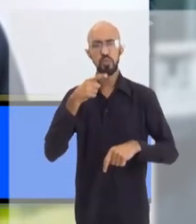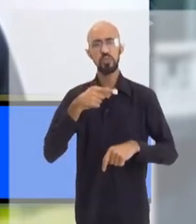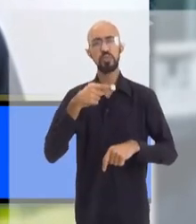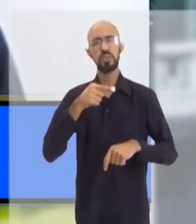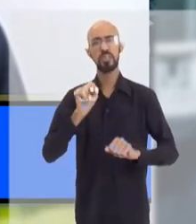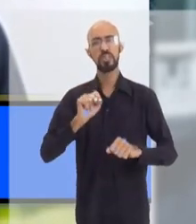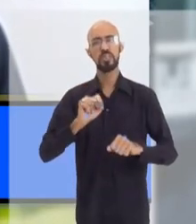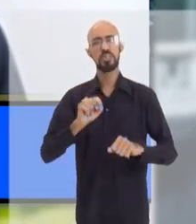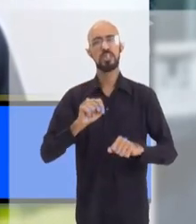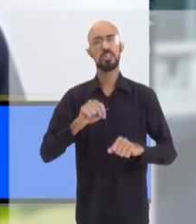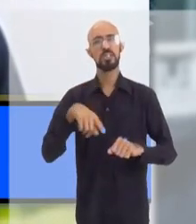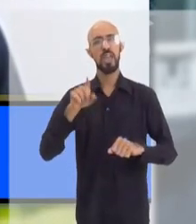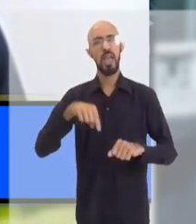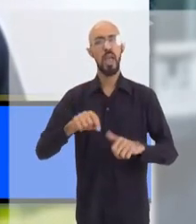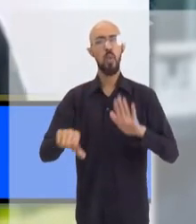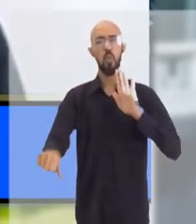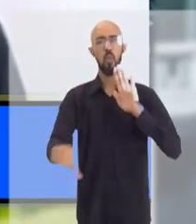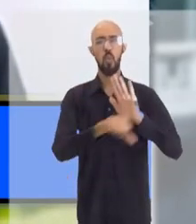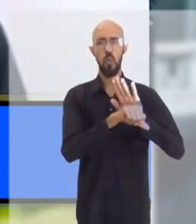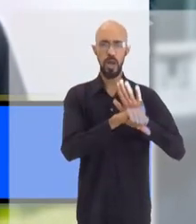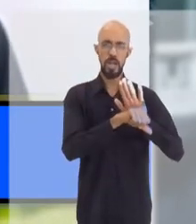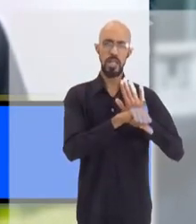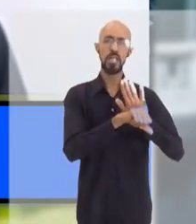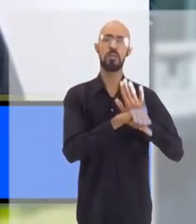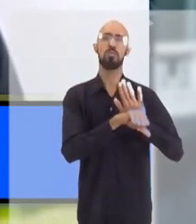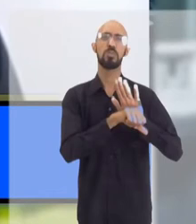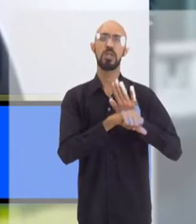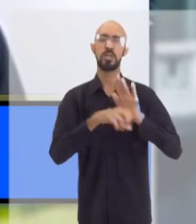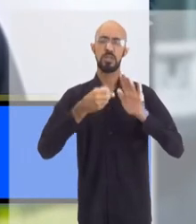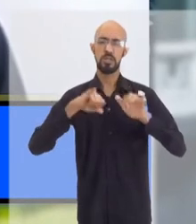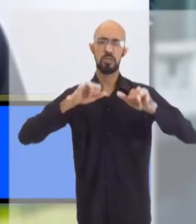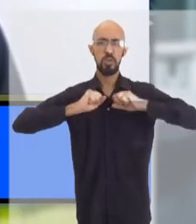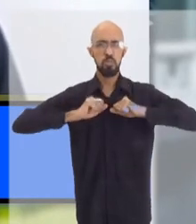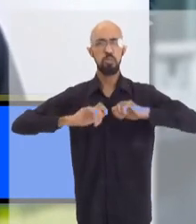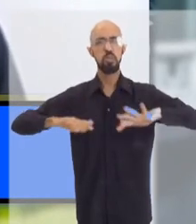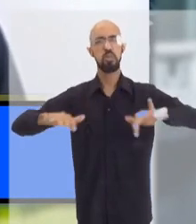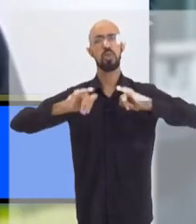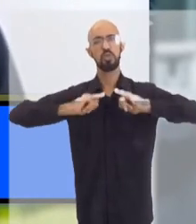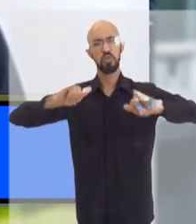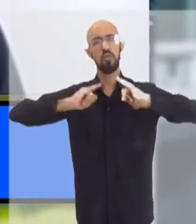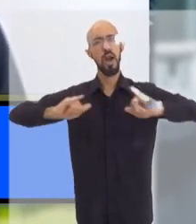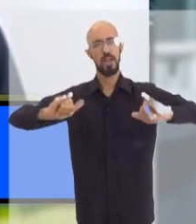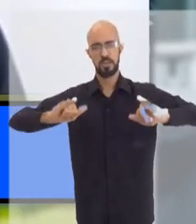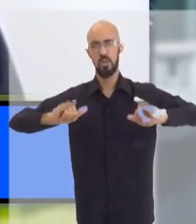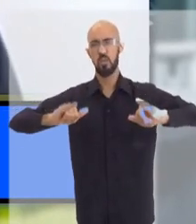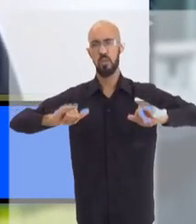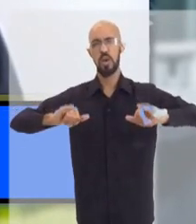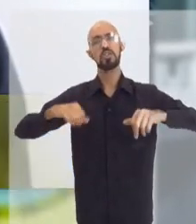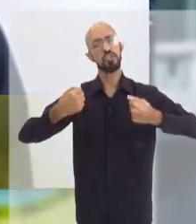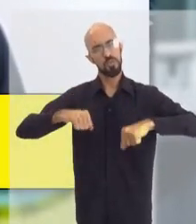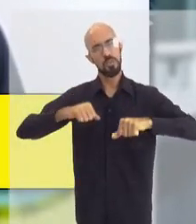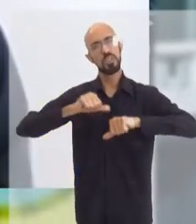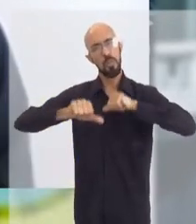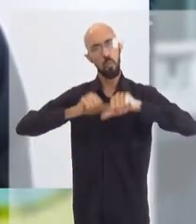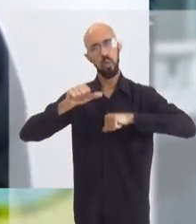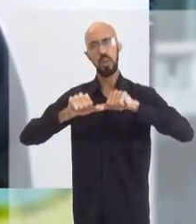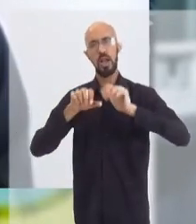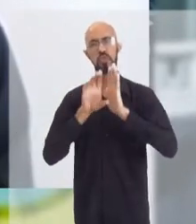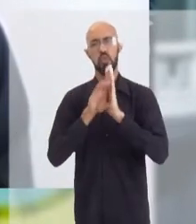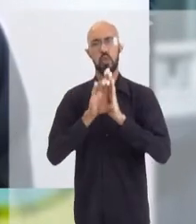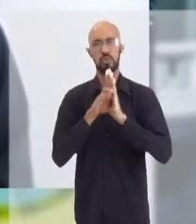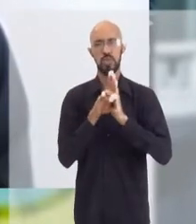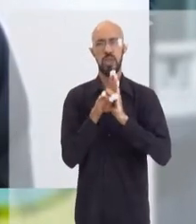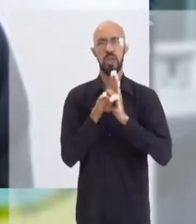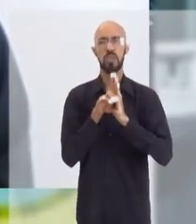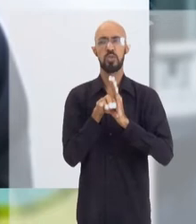de autoridades sanitárias torna-se criminosa quando você tem uma doença hoje prevenível por vacina. Nós precisamos mudar esse